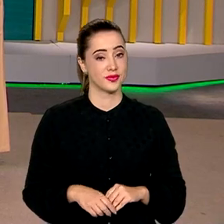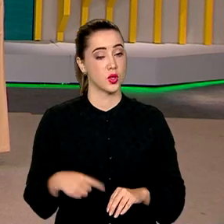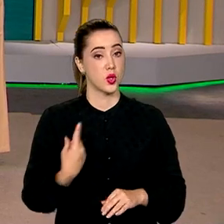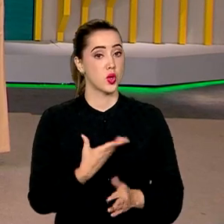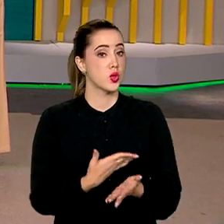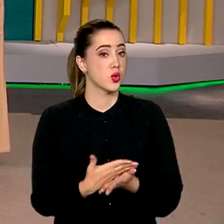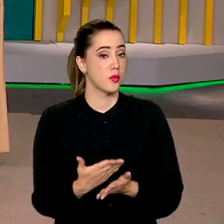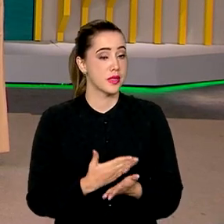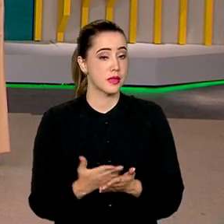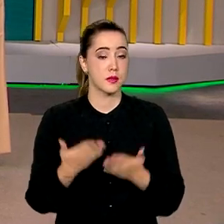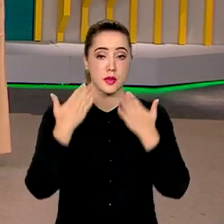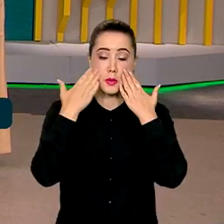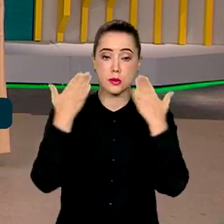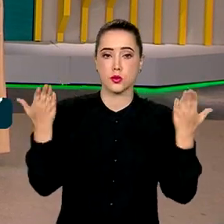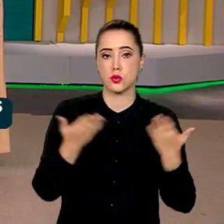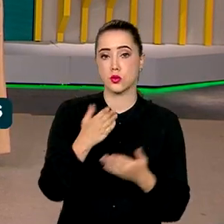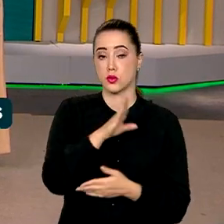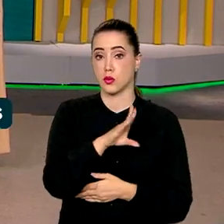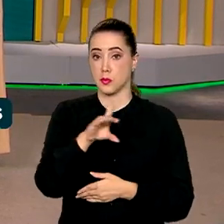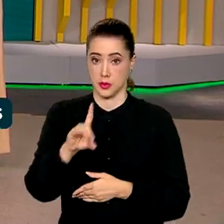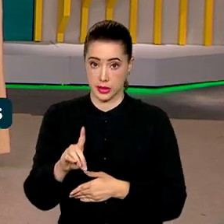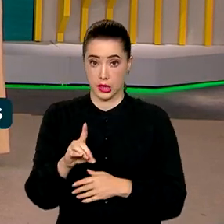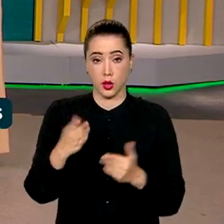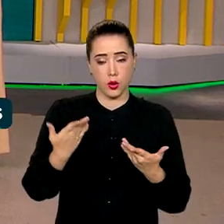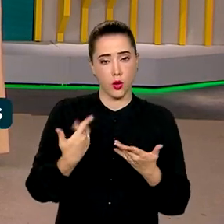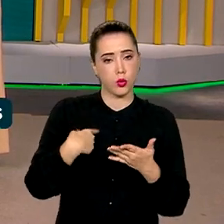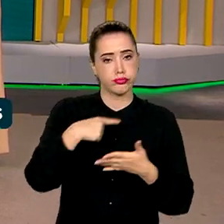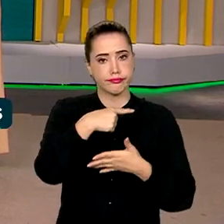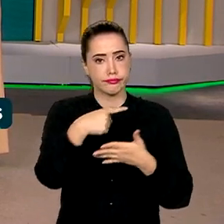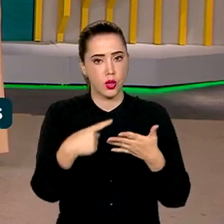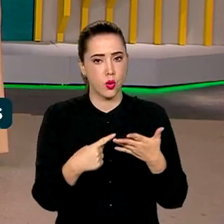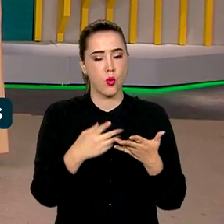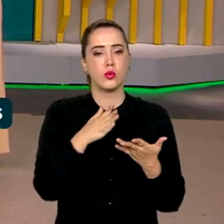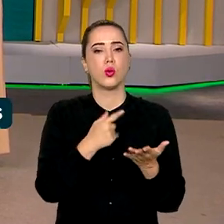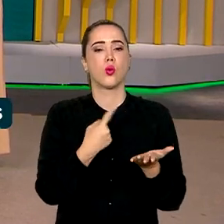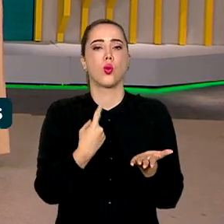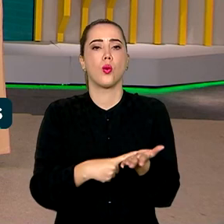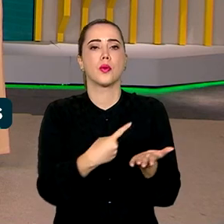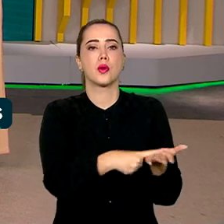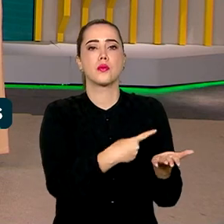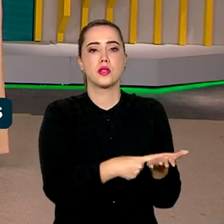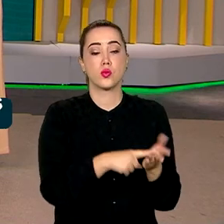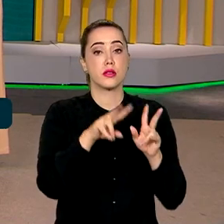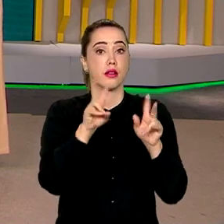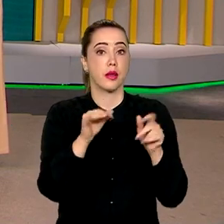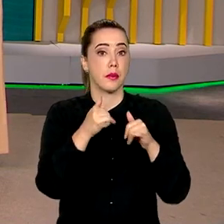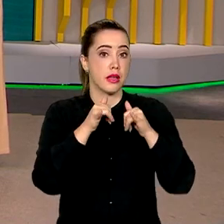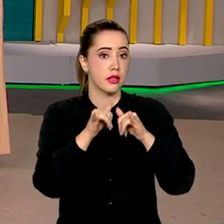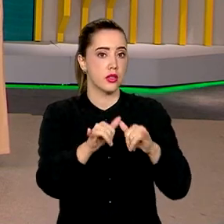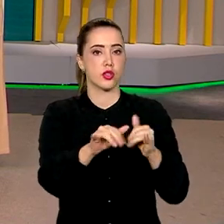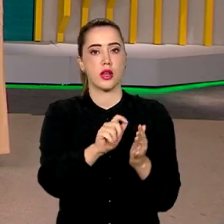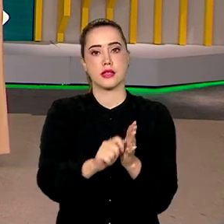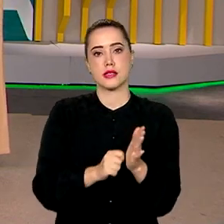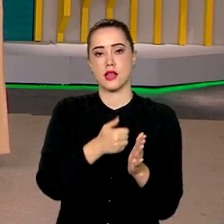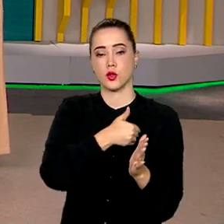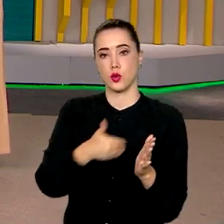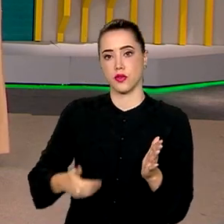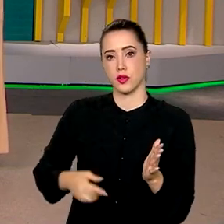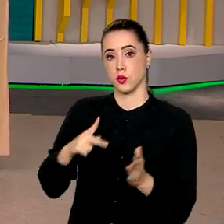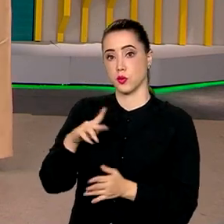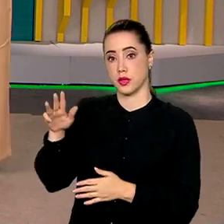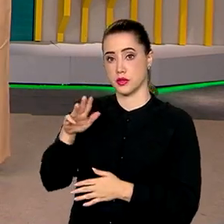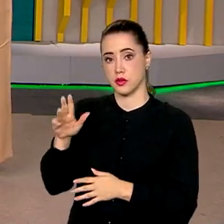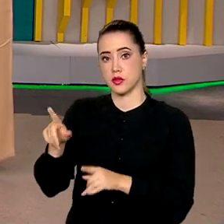E nós começamos esta edição do Brasil em Dia com os primeiros contratos na área de energia assinados entre o governo do presidente